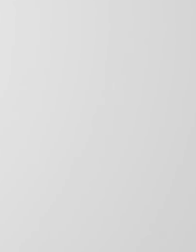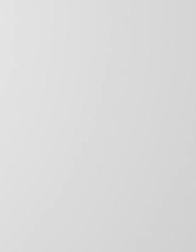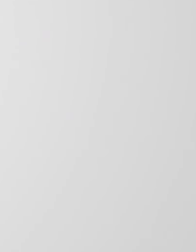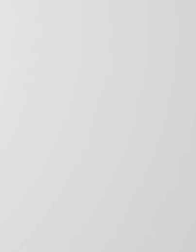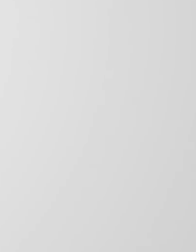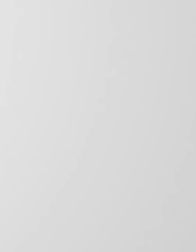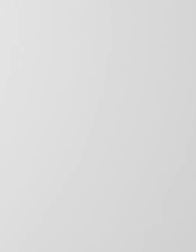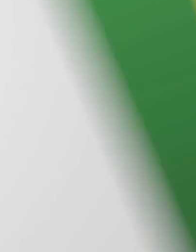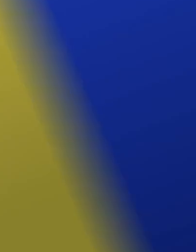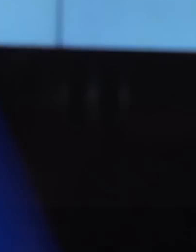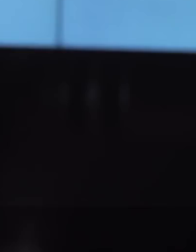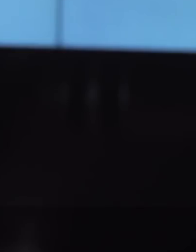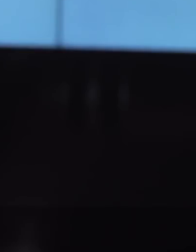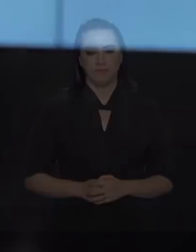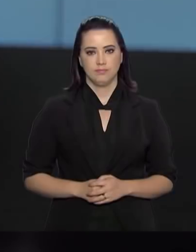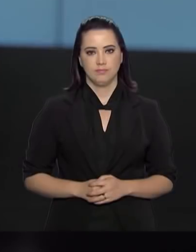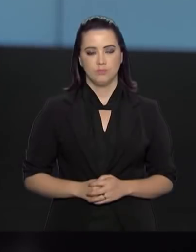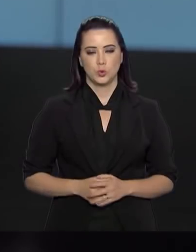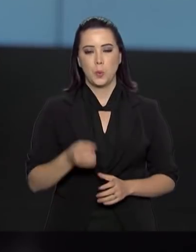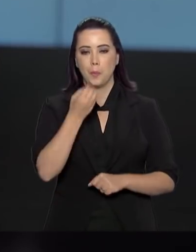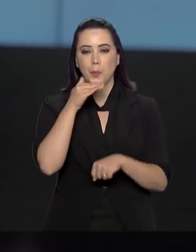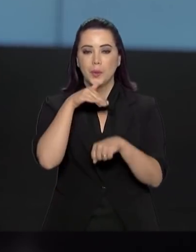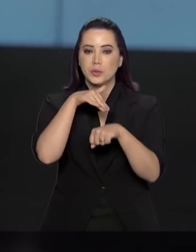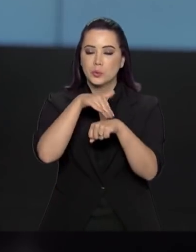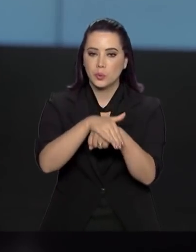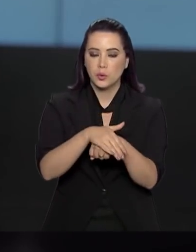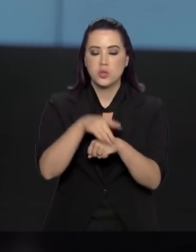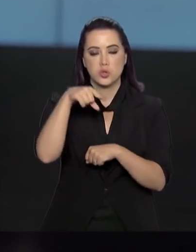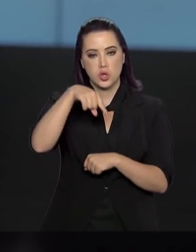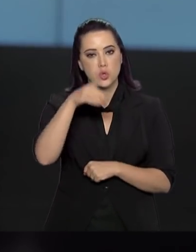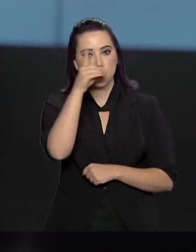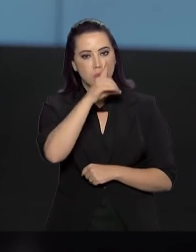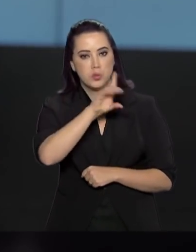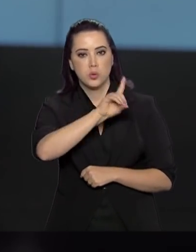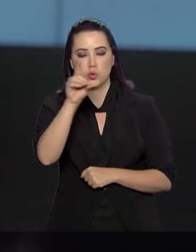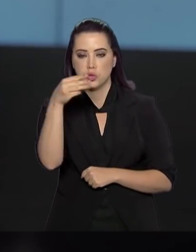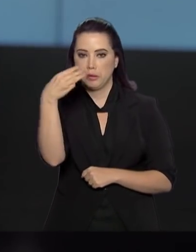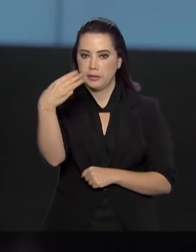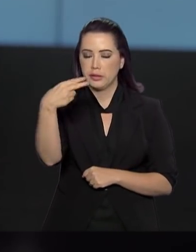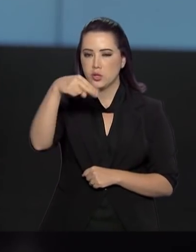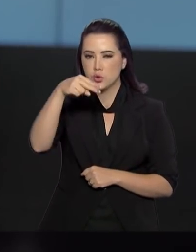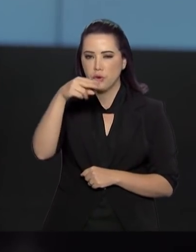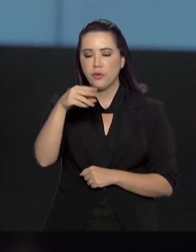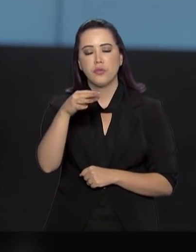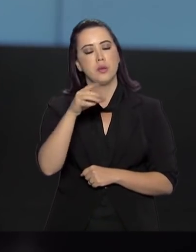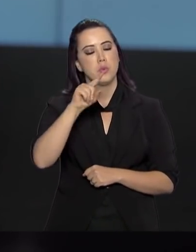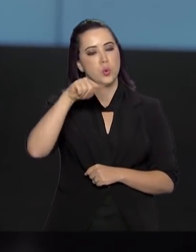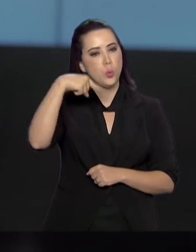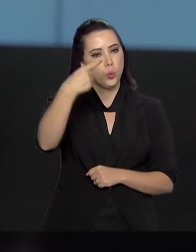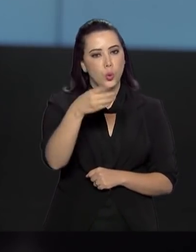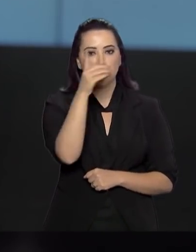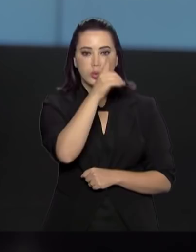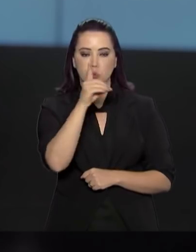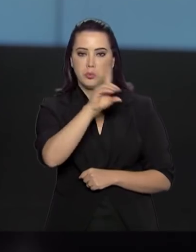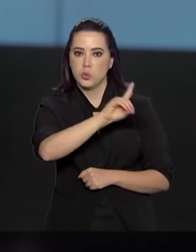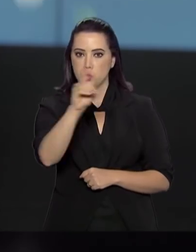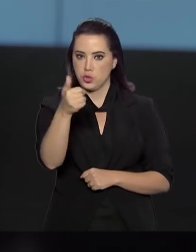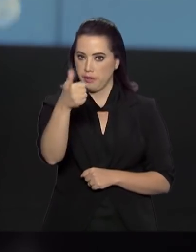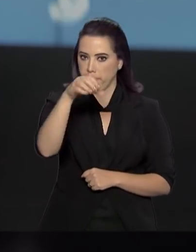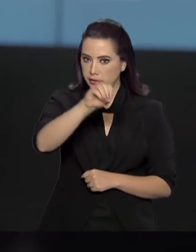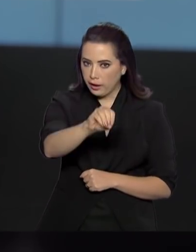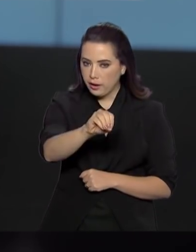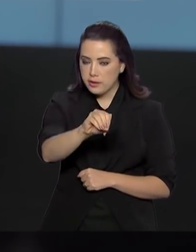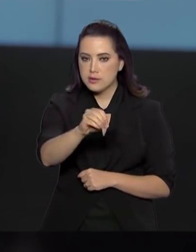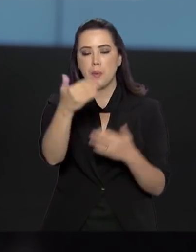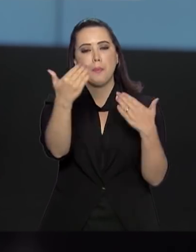Abram Weintraub. Boa noite. Nesse domingo, 3 de novembro, e no próximo, dia 10 de novembro, serão aplicadas